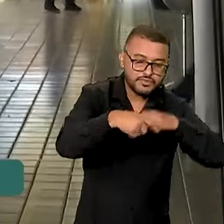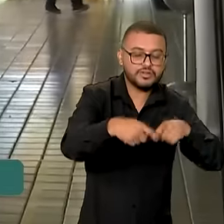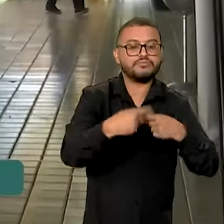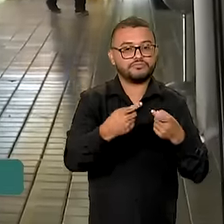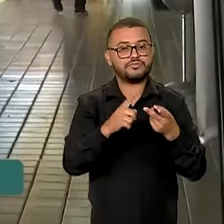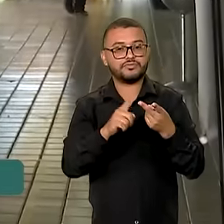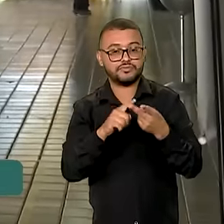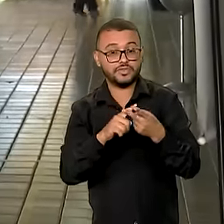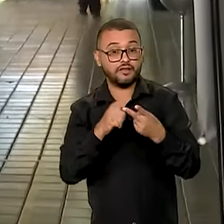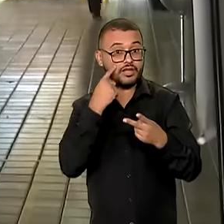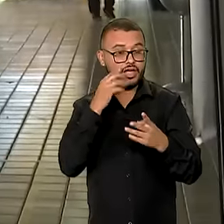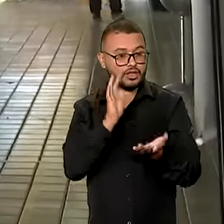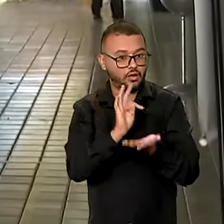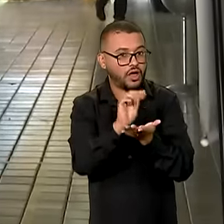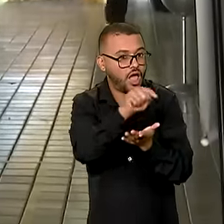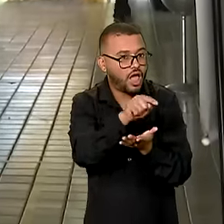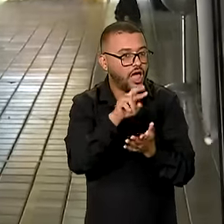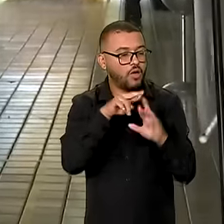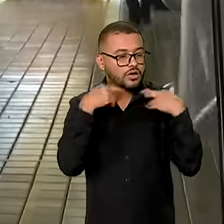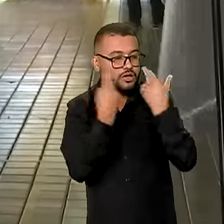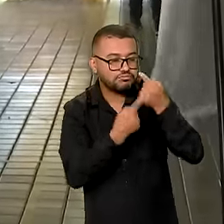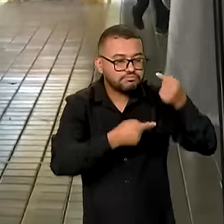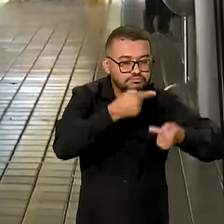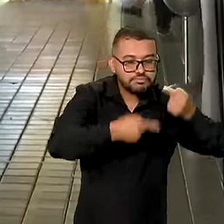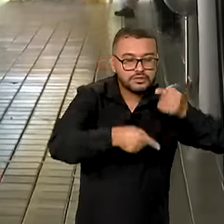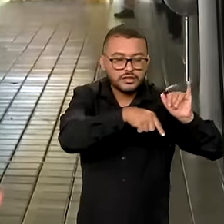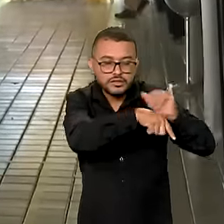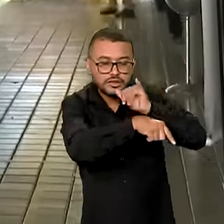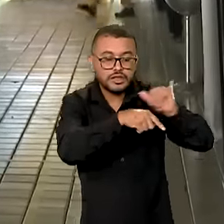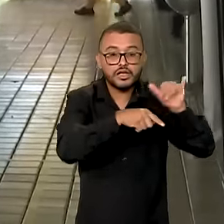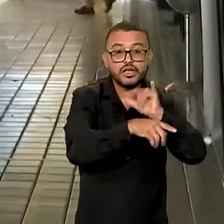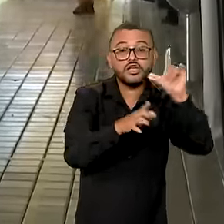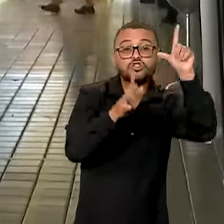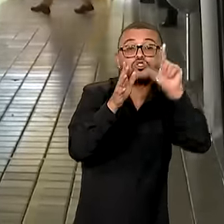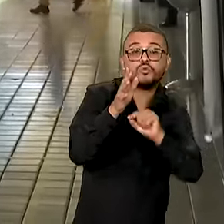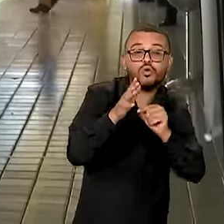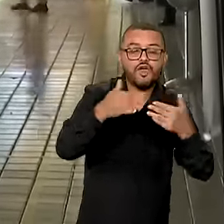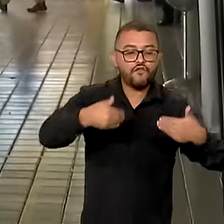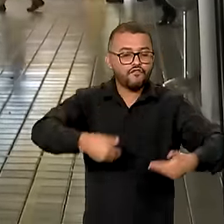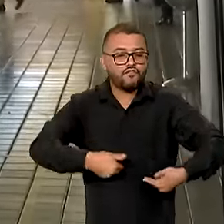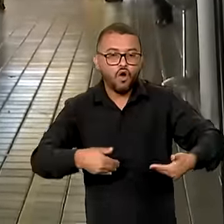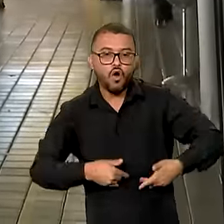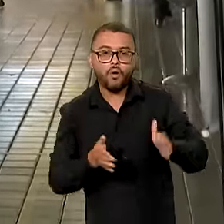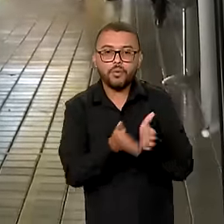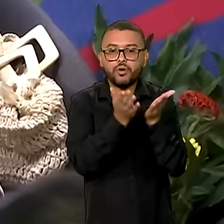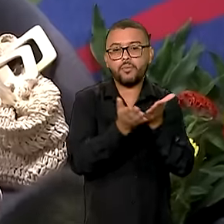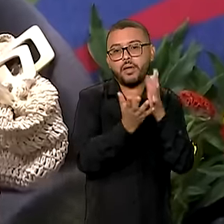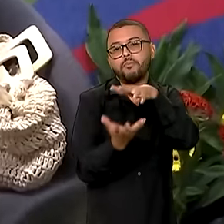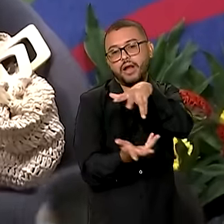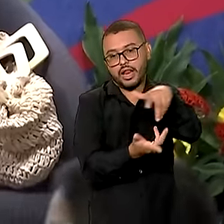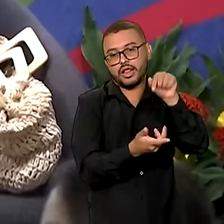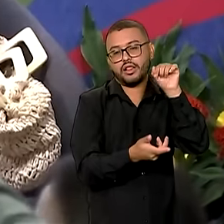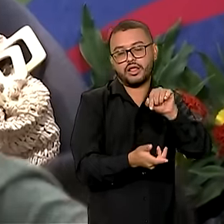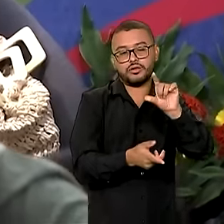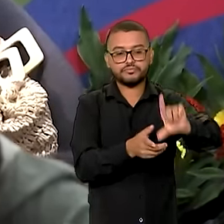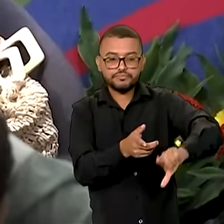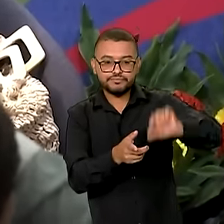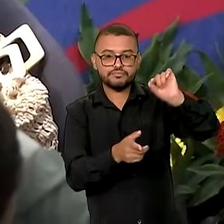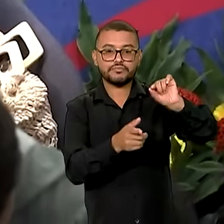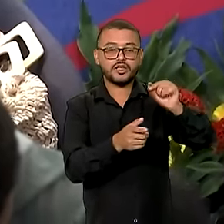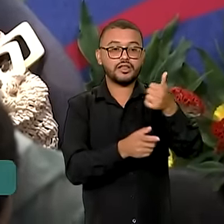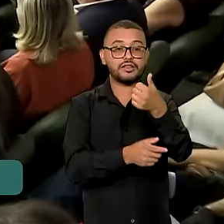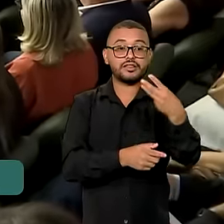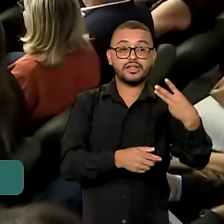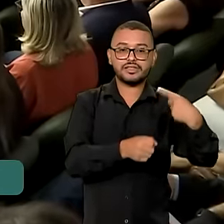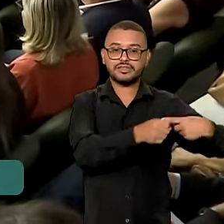encontro em Teresina discute estratégias para diminuir a fome e a pobreza no planeta. Foram escolhidas 13